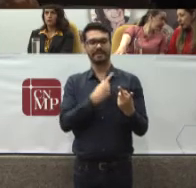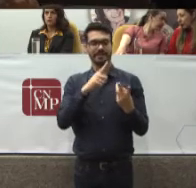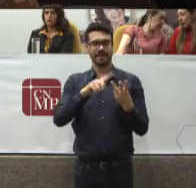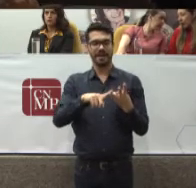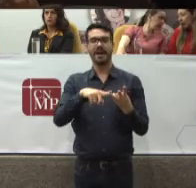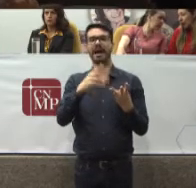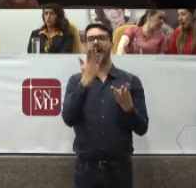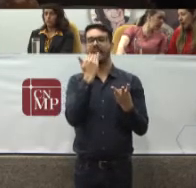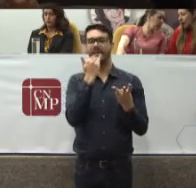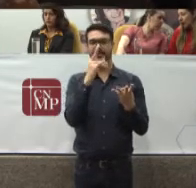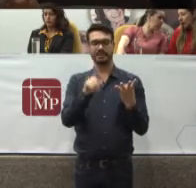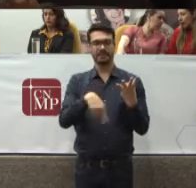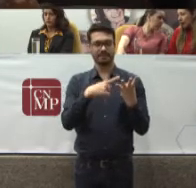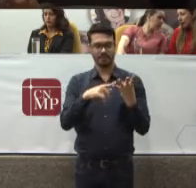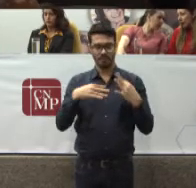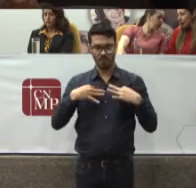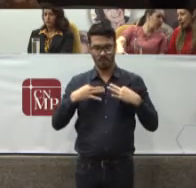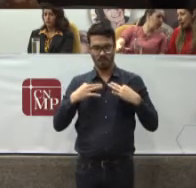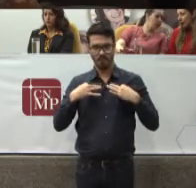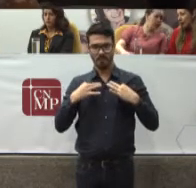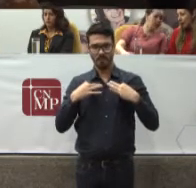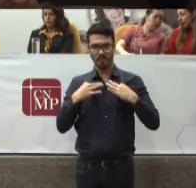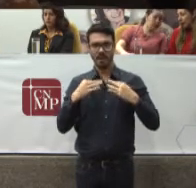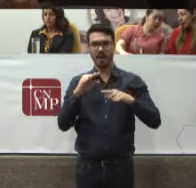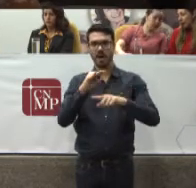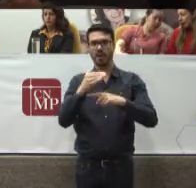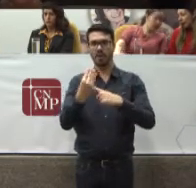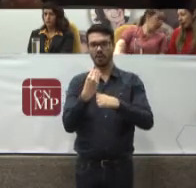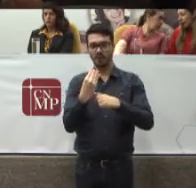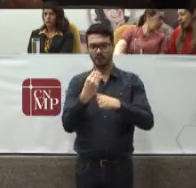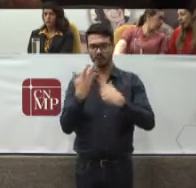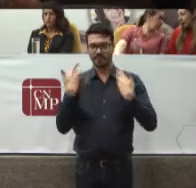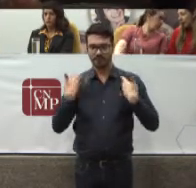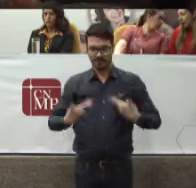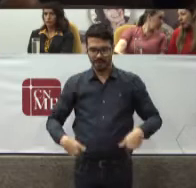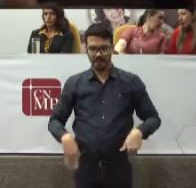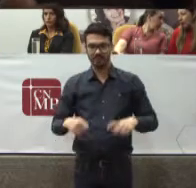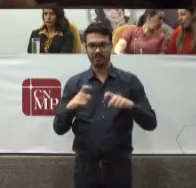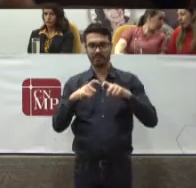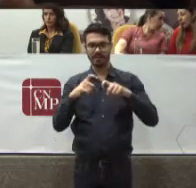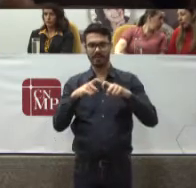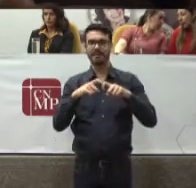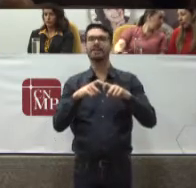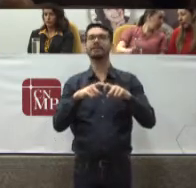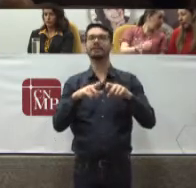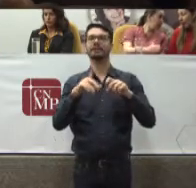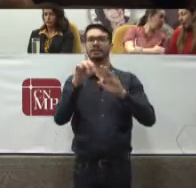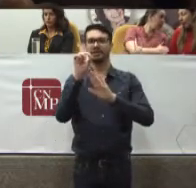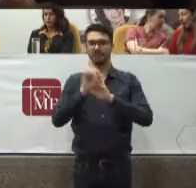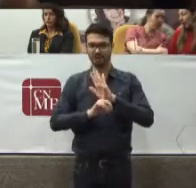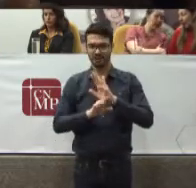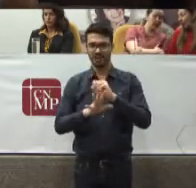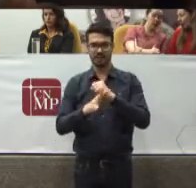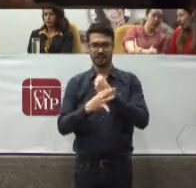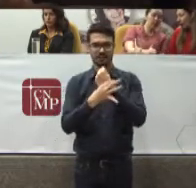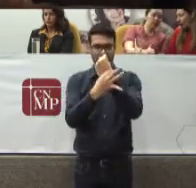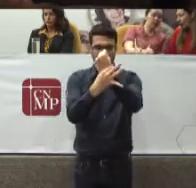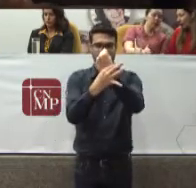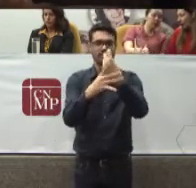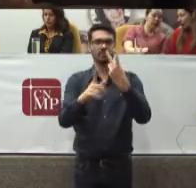Vestuário Habitação Cuidados Médicos E segue O direito A segurança Doença